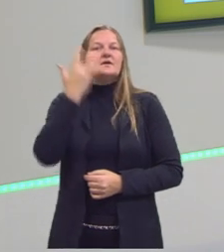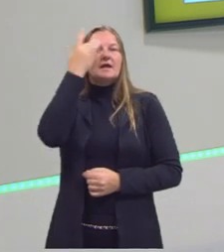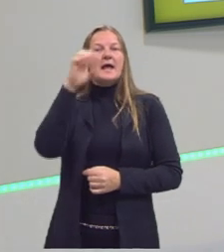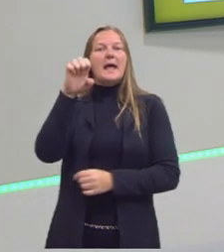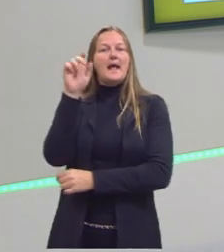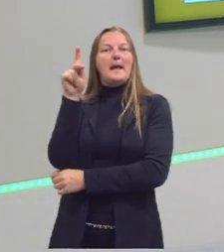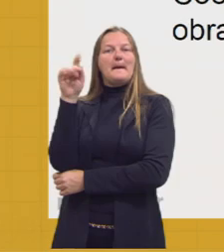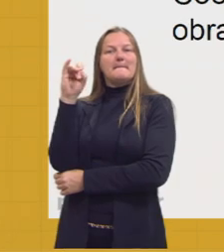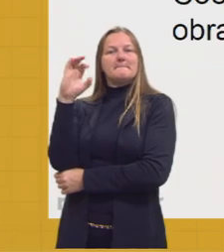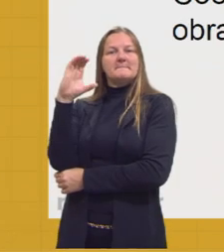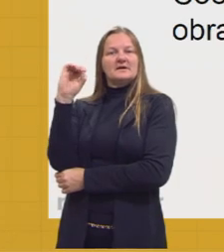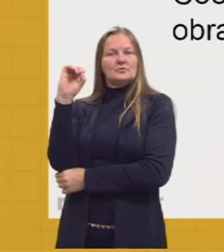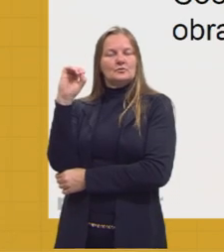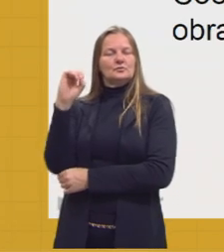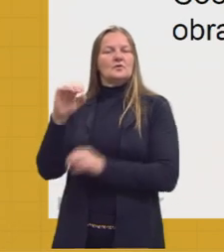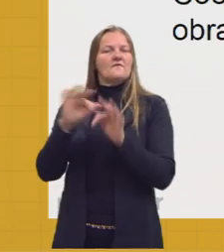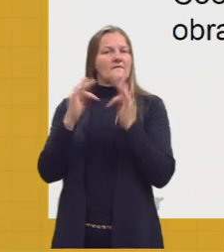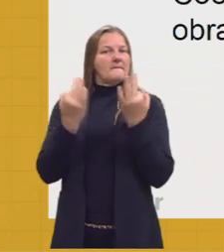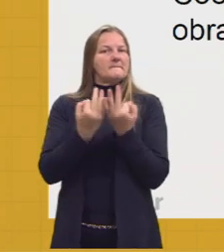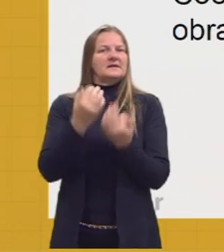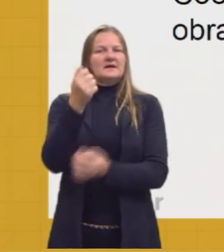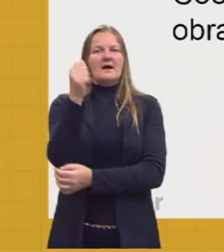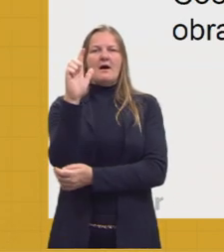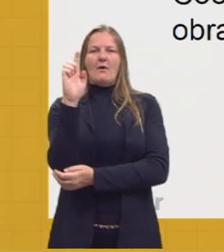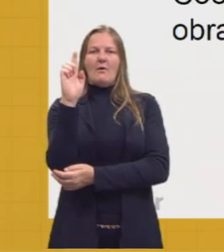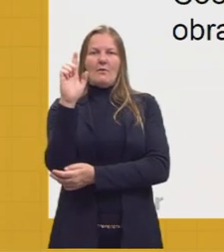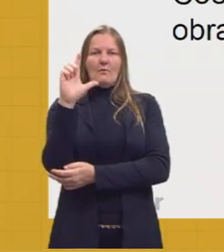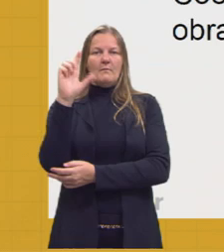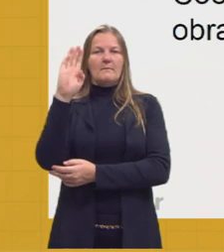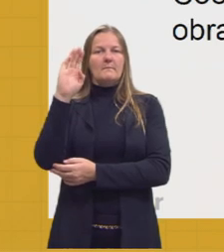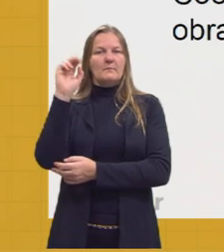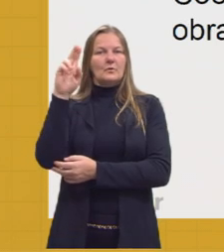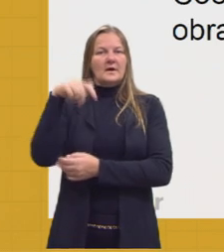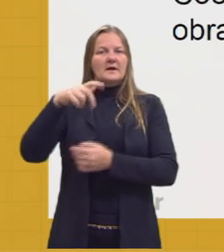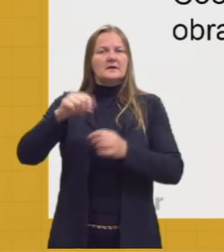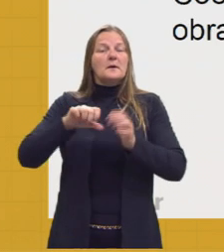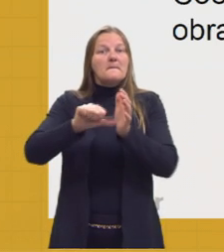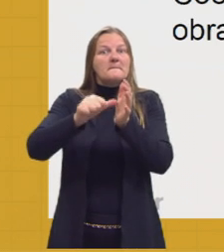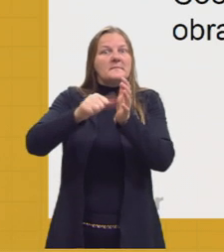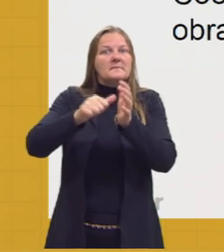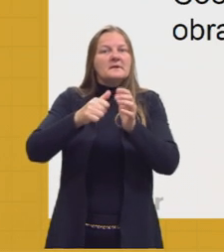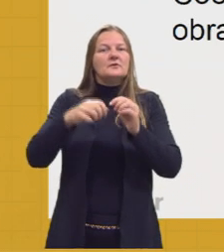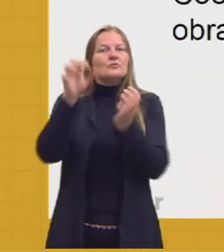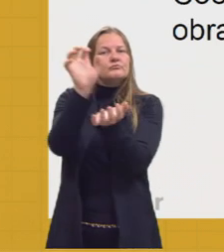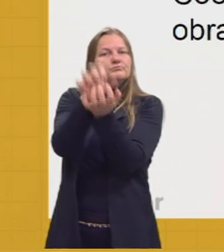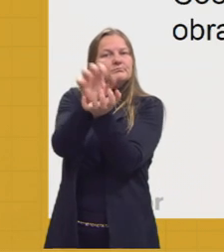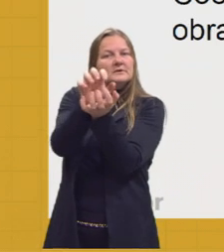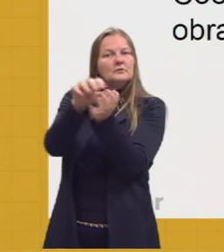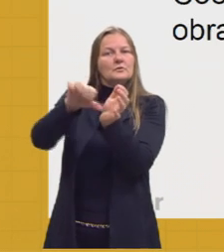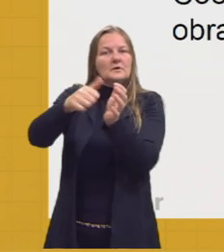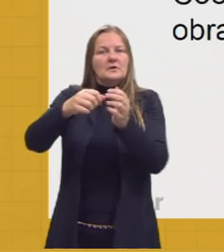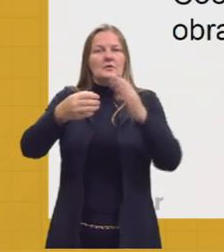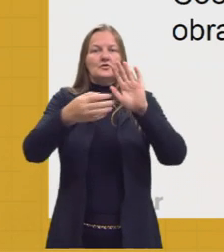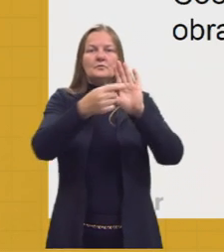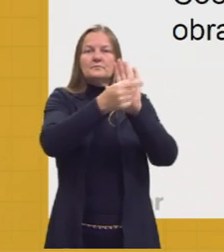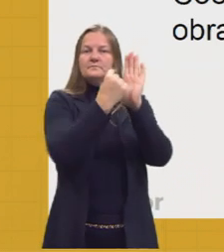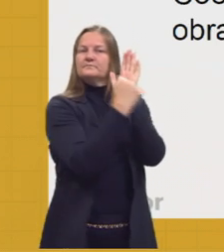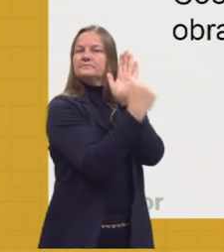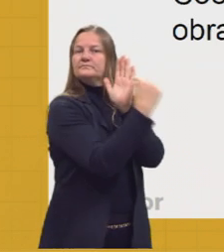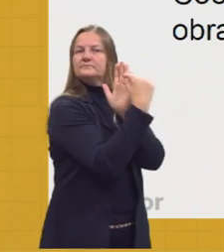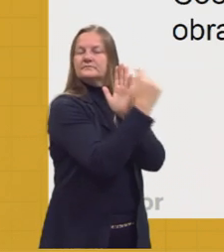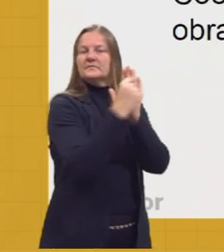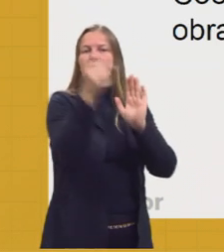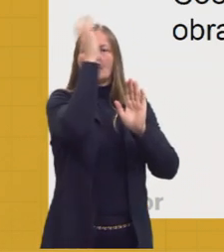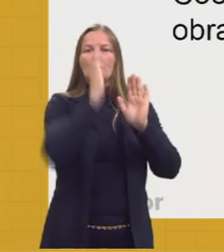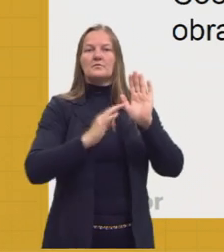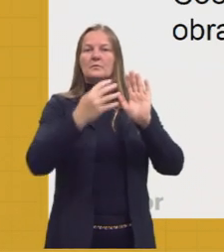aventuras da família Albuquerque, que são os primeiros donatários da Capitania de Pernambuco. Também traça o naufrágio